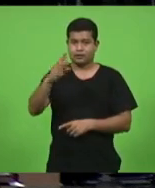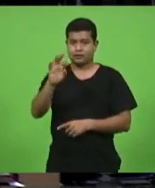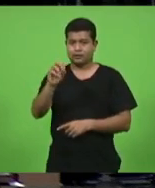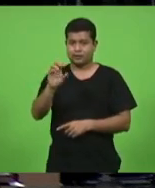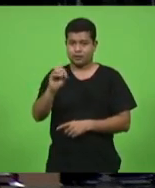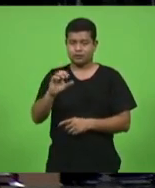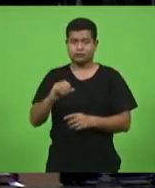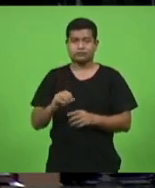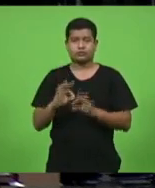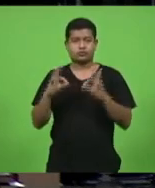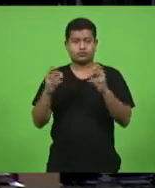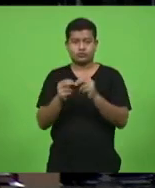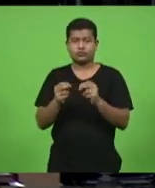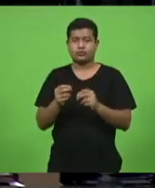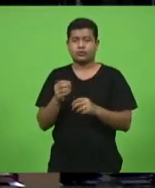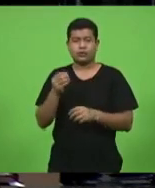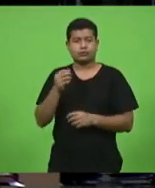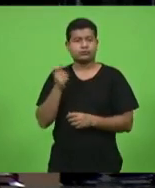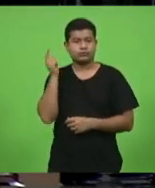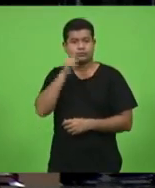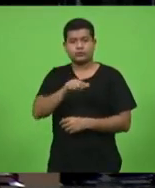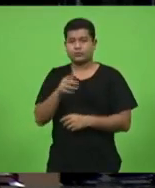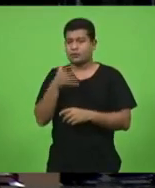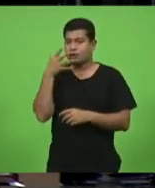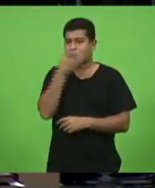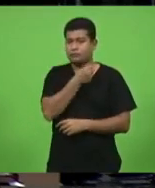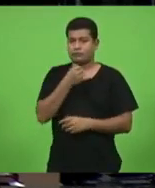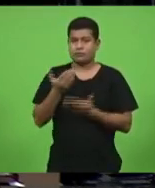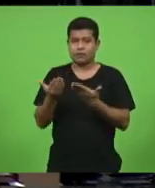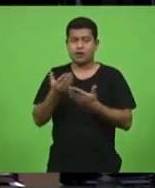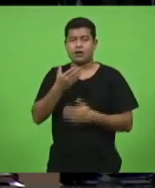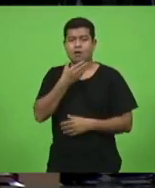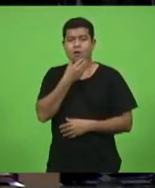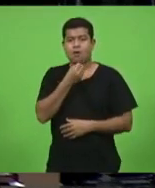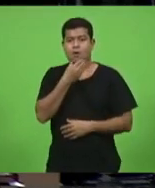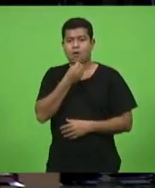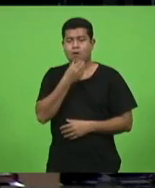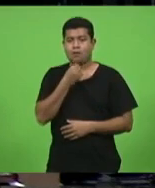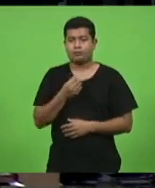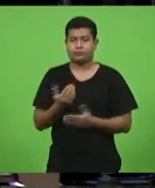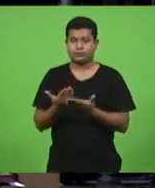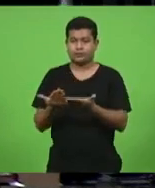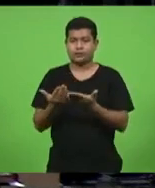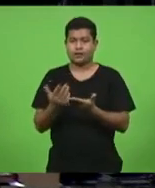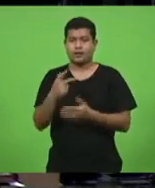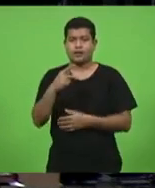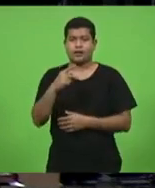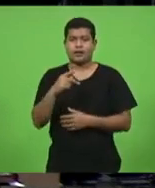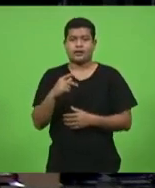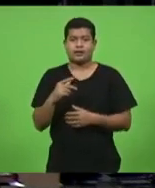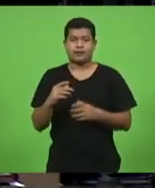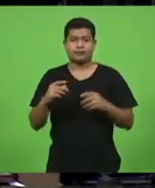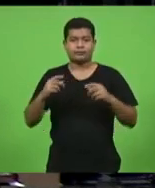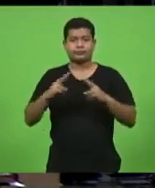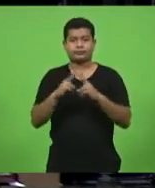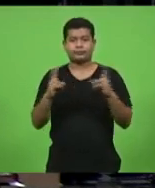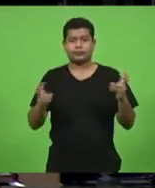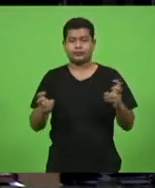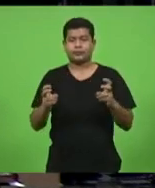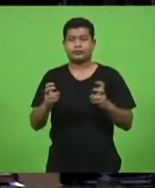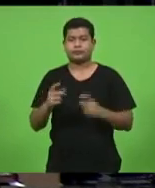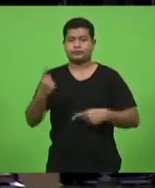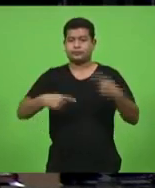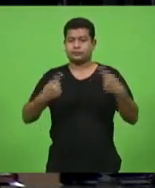homem que tentava tirar a própria vida na comunidade de Papacuara em Canasvieiras em discussão em votação